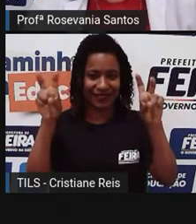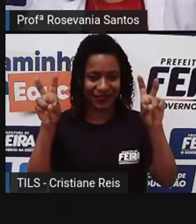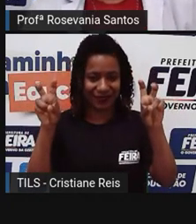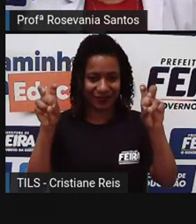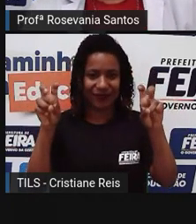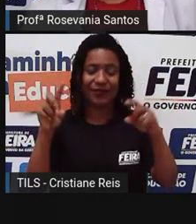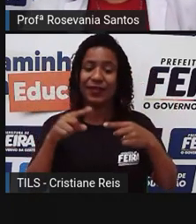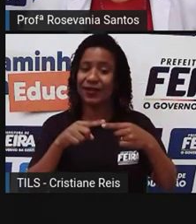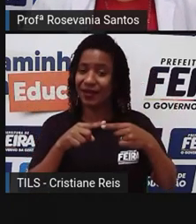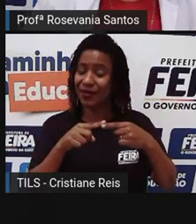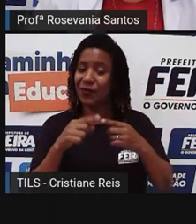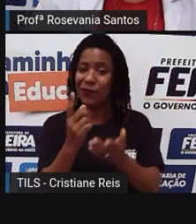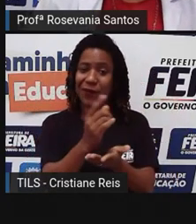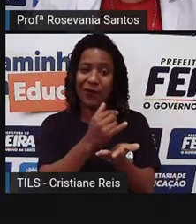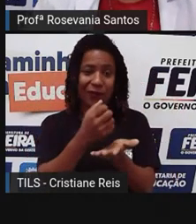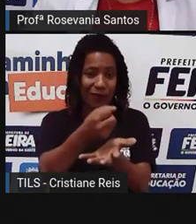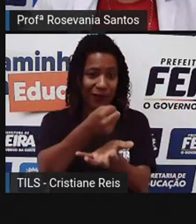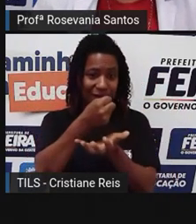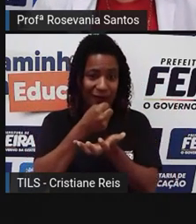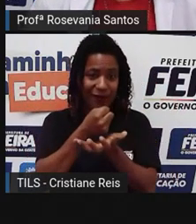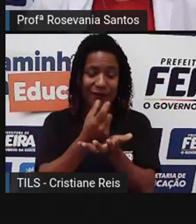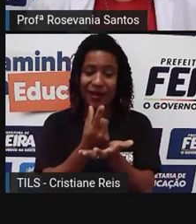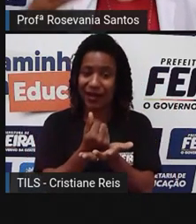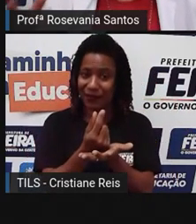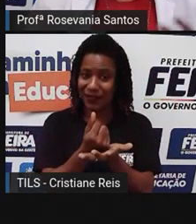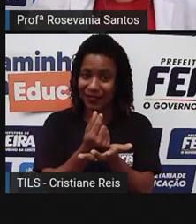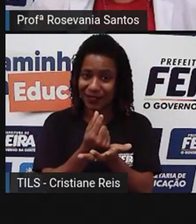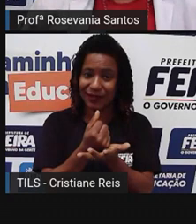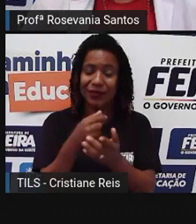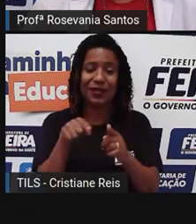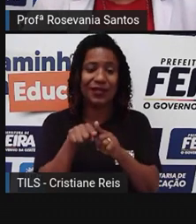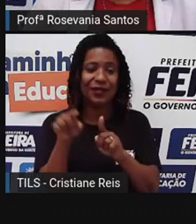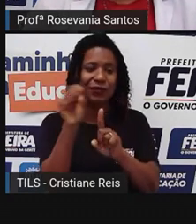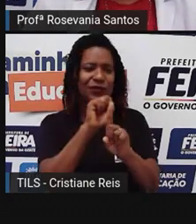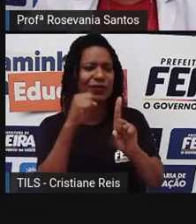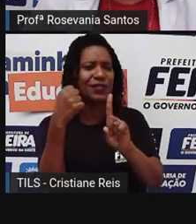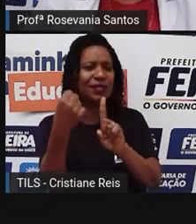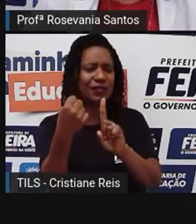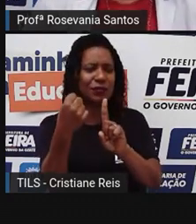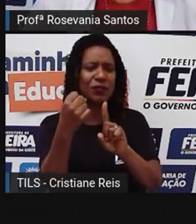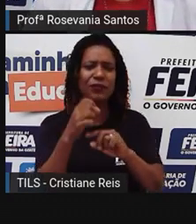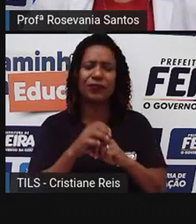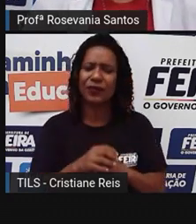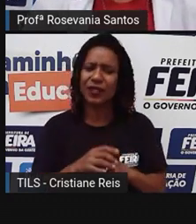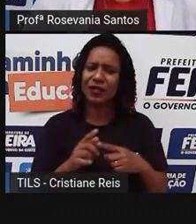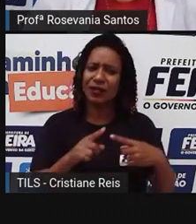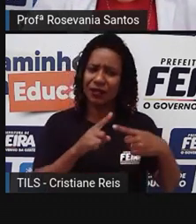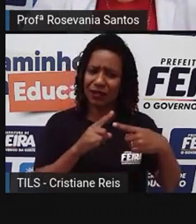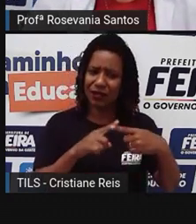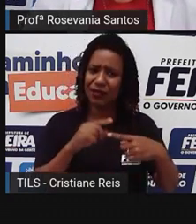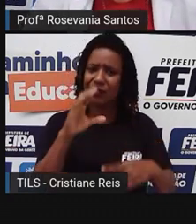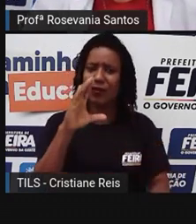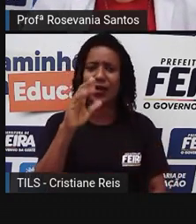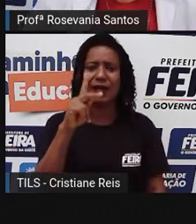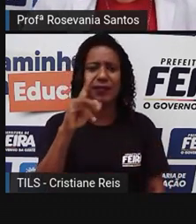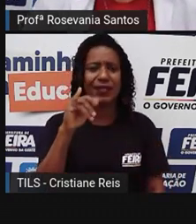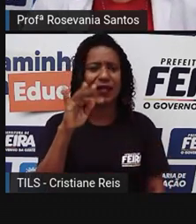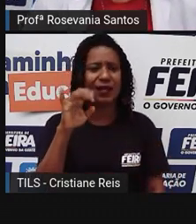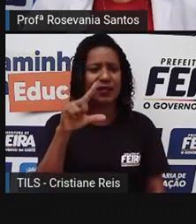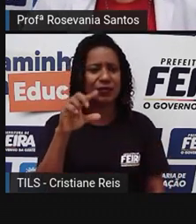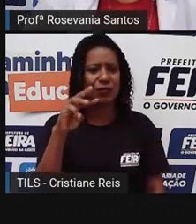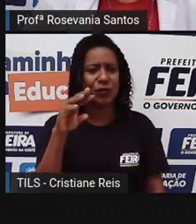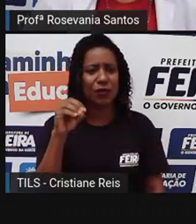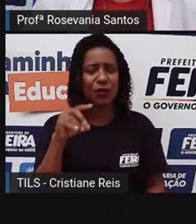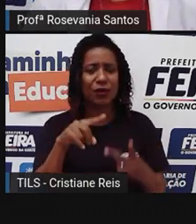Que é a questão do capitalismo e do socialismo, né? O que caracteriza cada um deles dois, né? Aí, de cara, a gente já está vendo